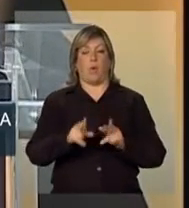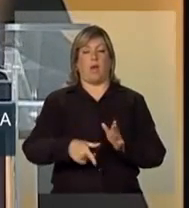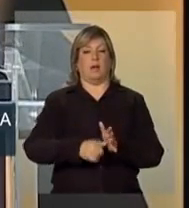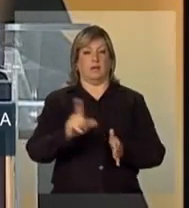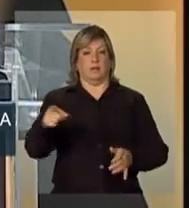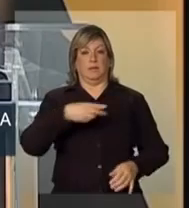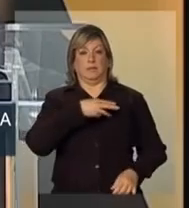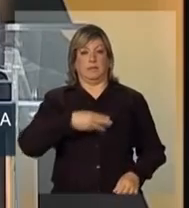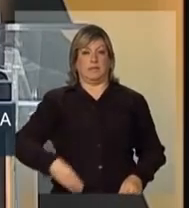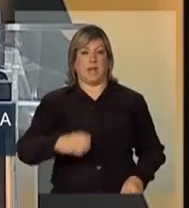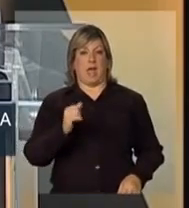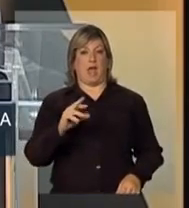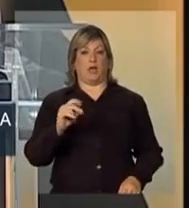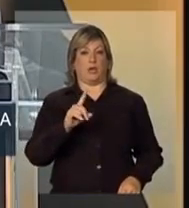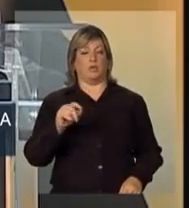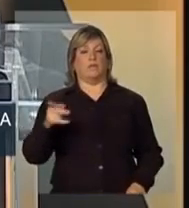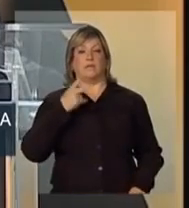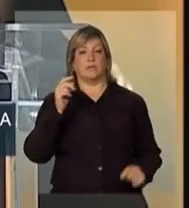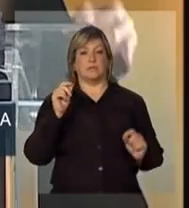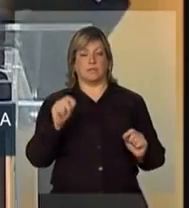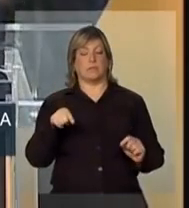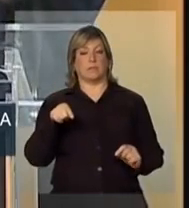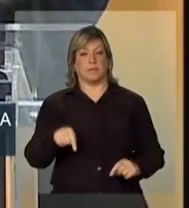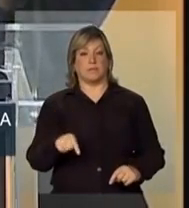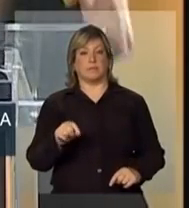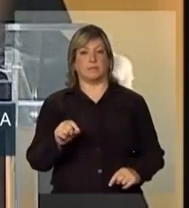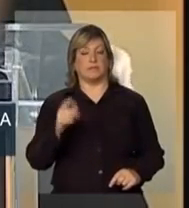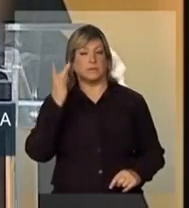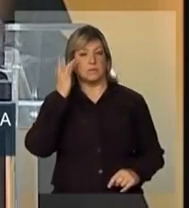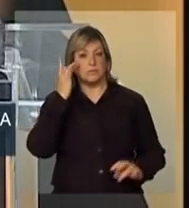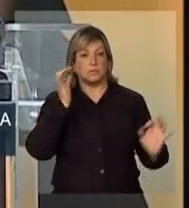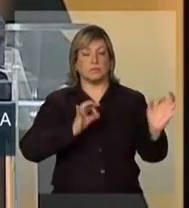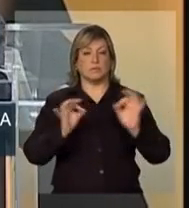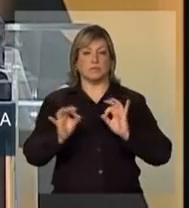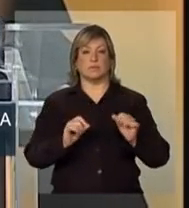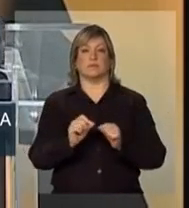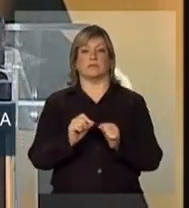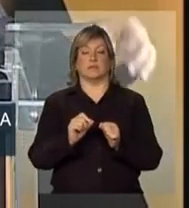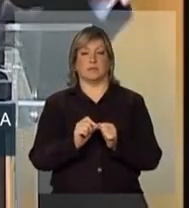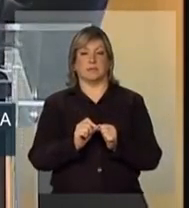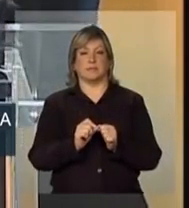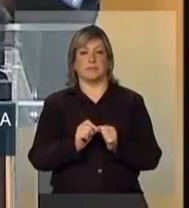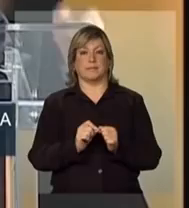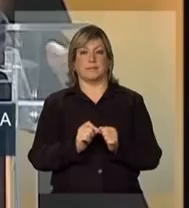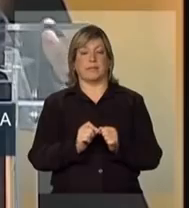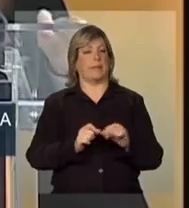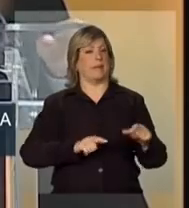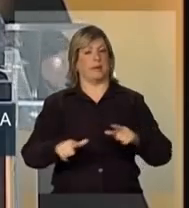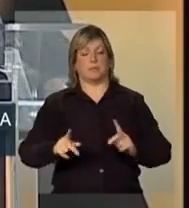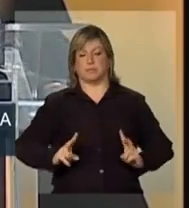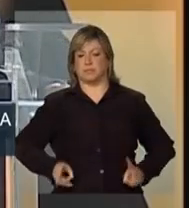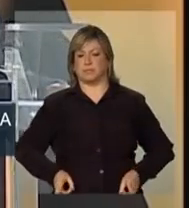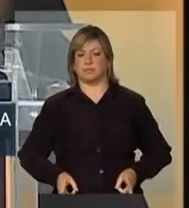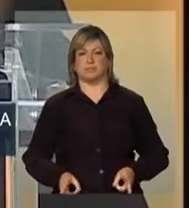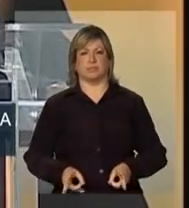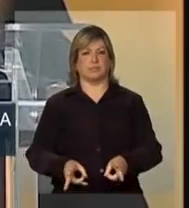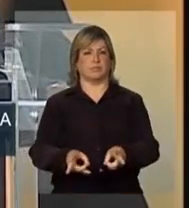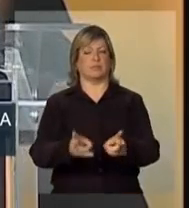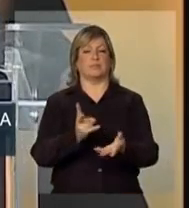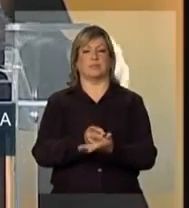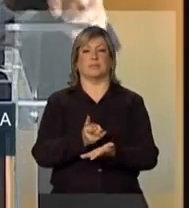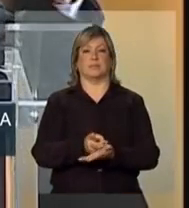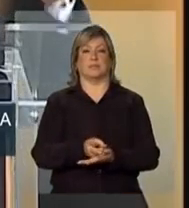Cardoso. São providências estruturais, são providências permanentes, são